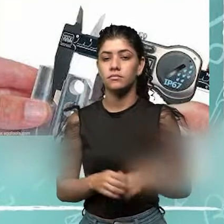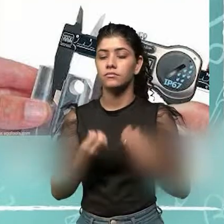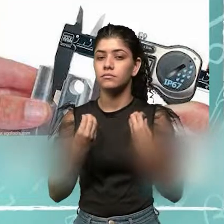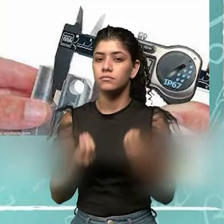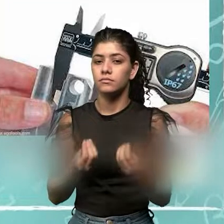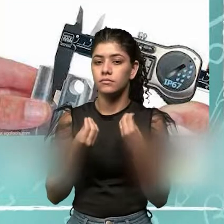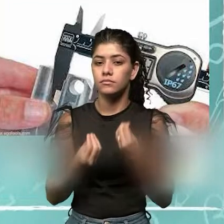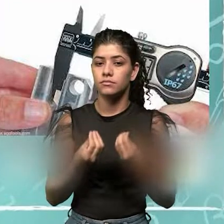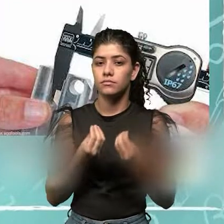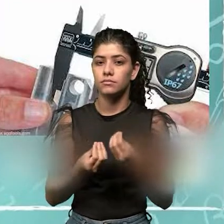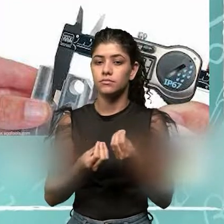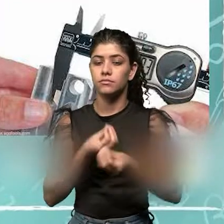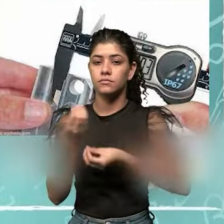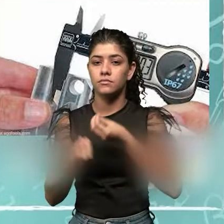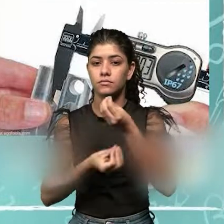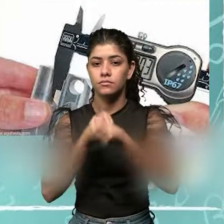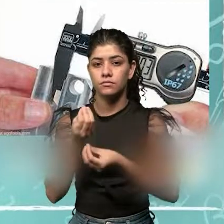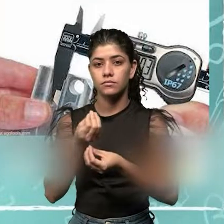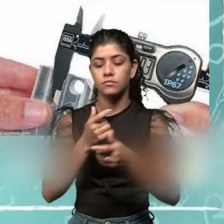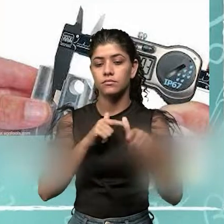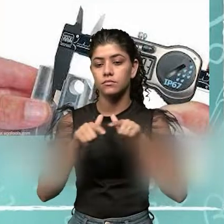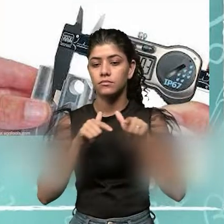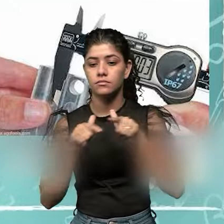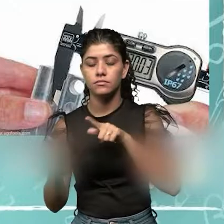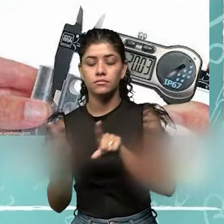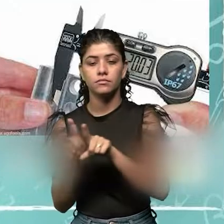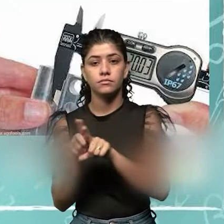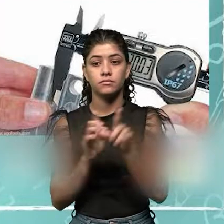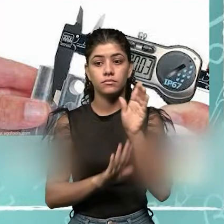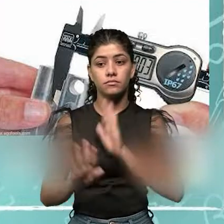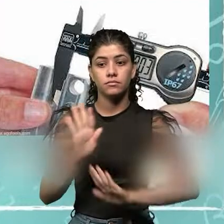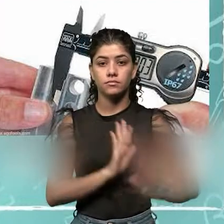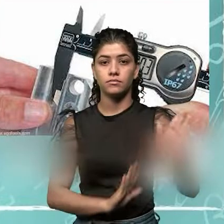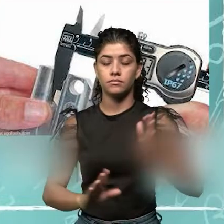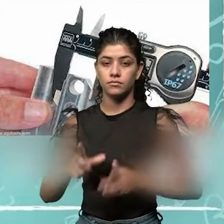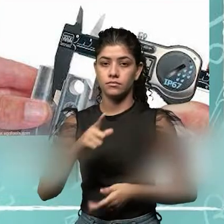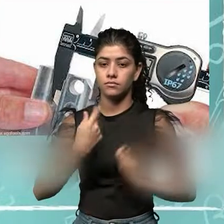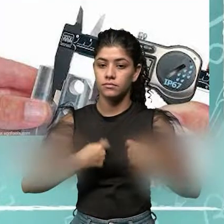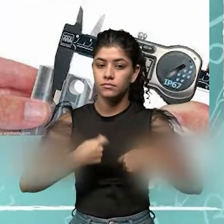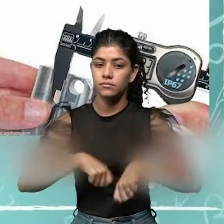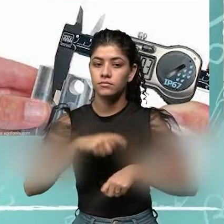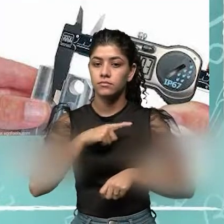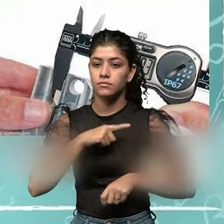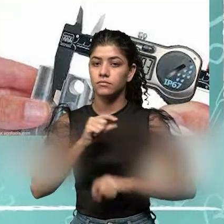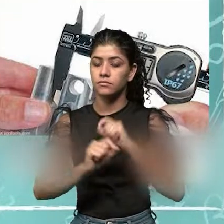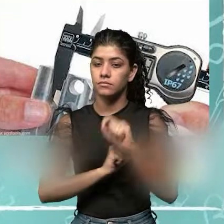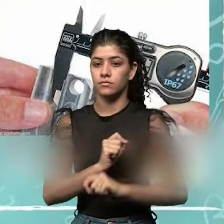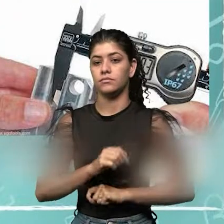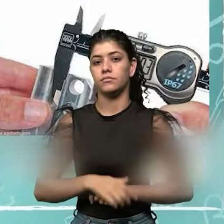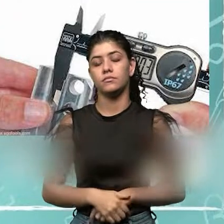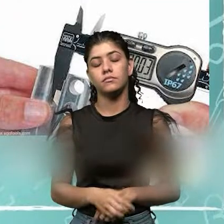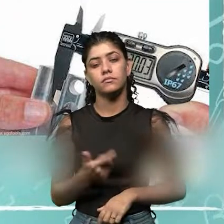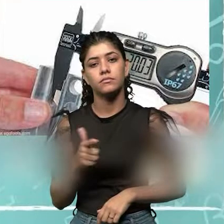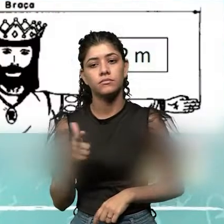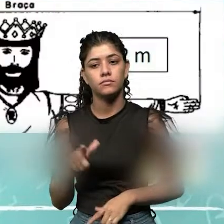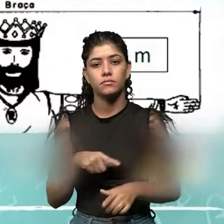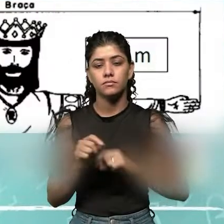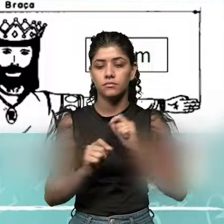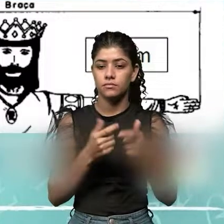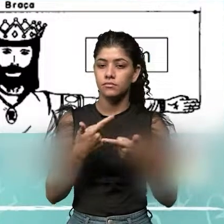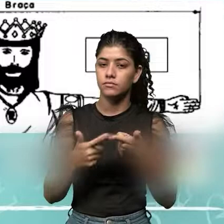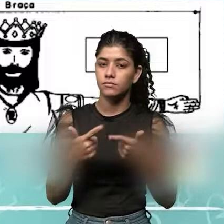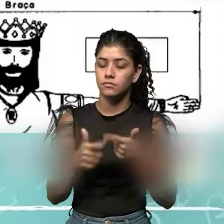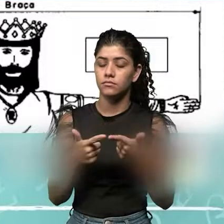servem, como nós podemos manusear e os cuidados que temos que ter para que ele não sofra muita interferência externa.